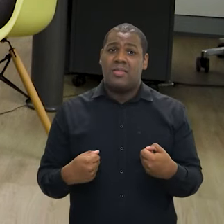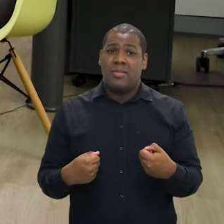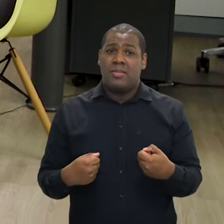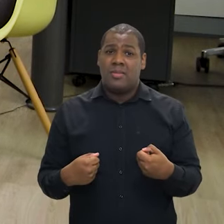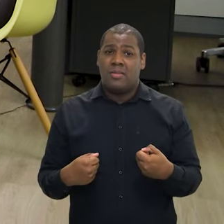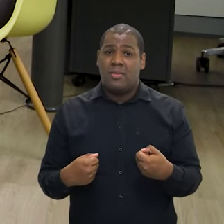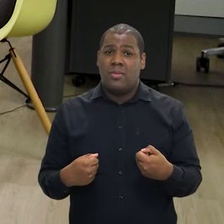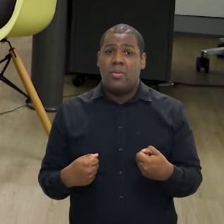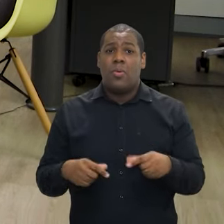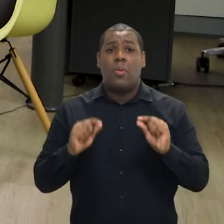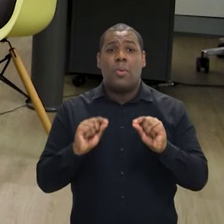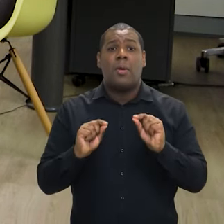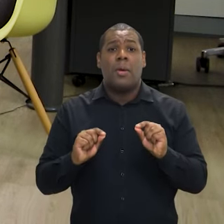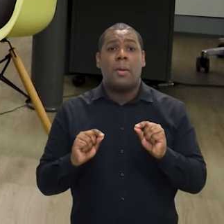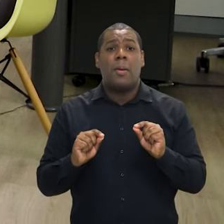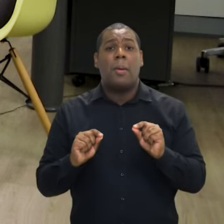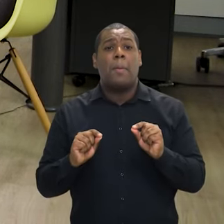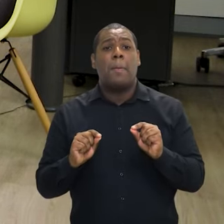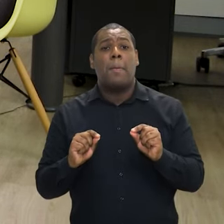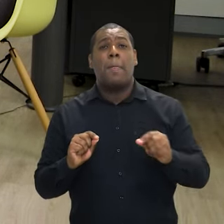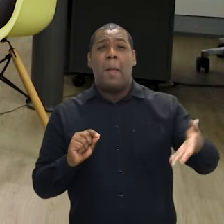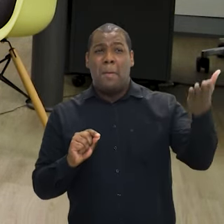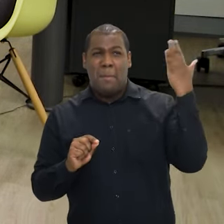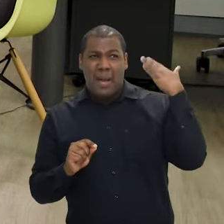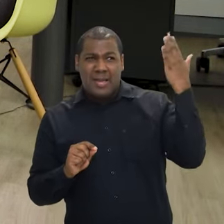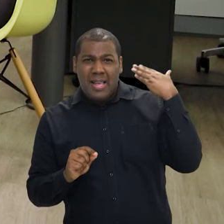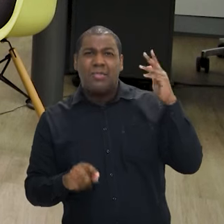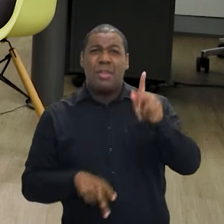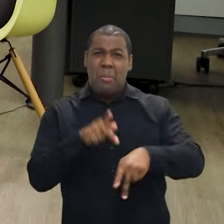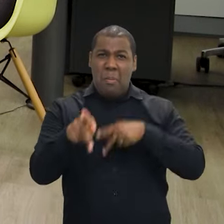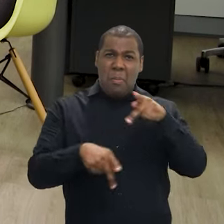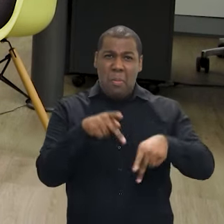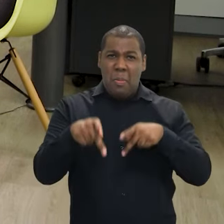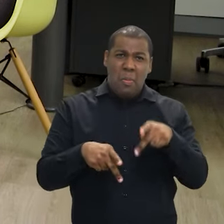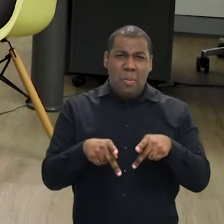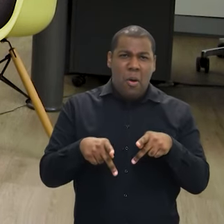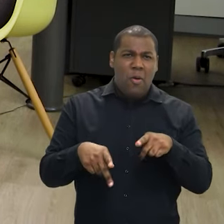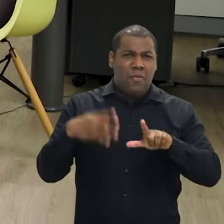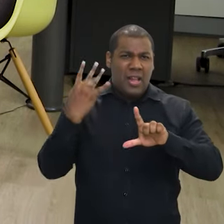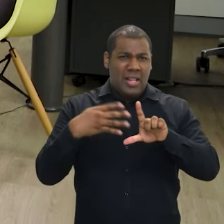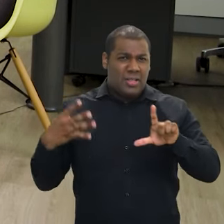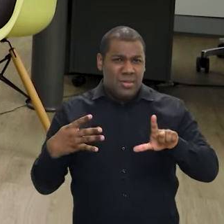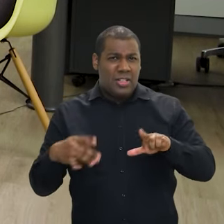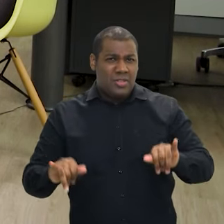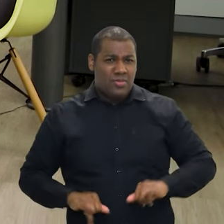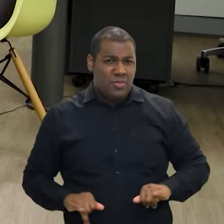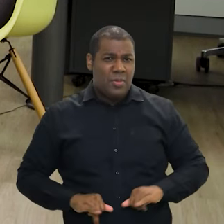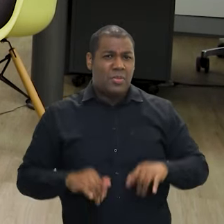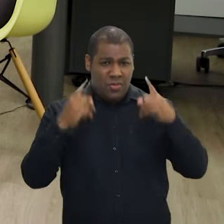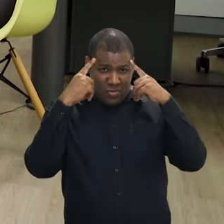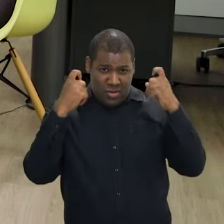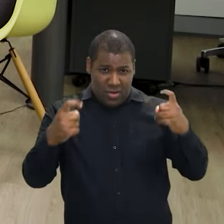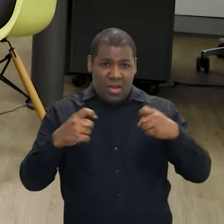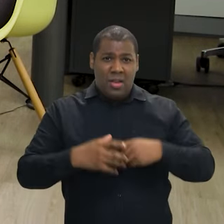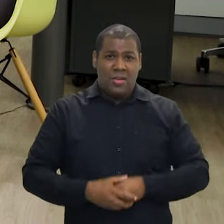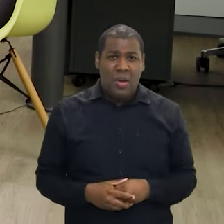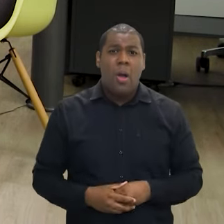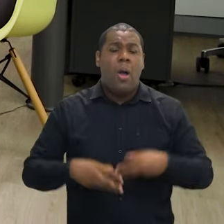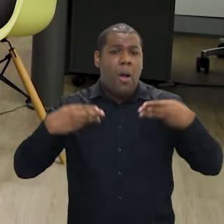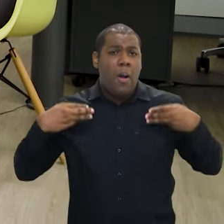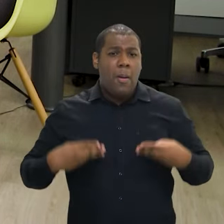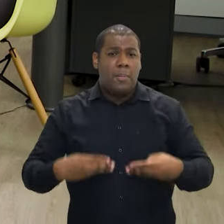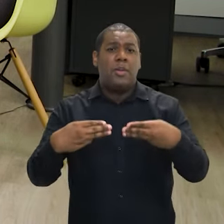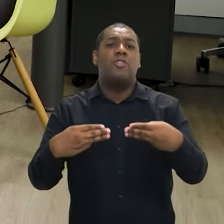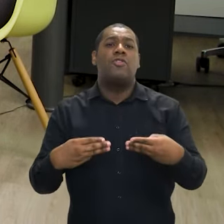vinha sendo invisibilizado de uma maneira muito violenta, né? Então, o Ministério, ele fez esse